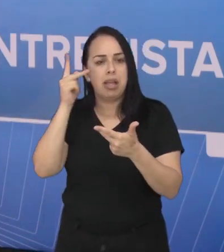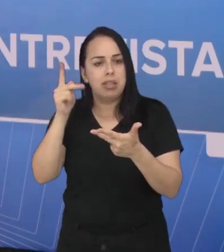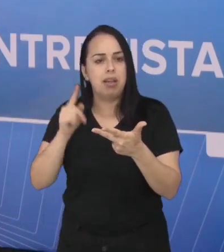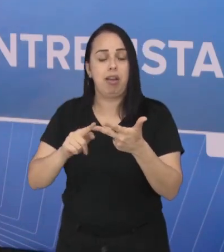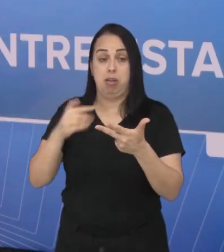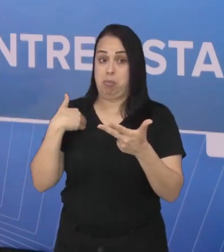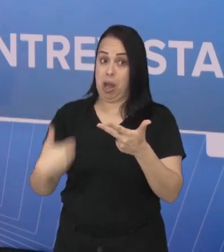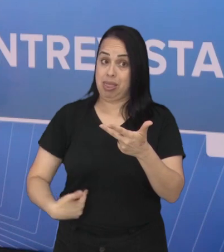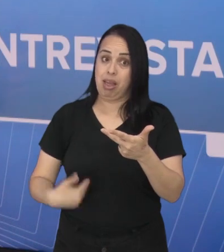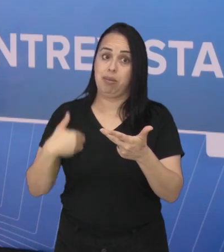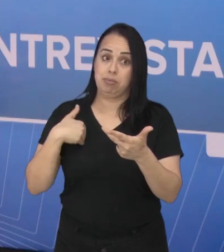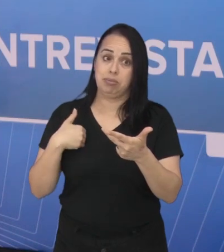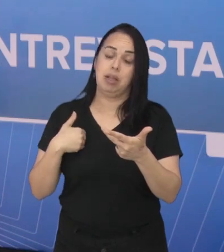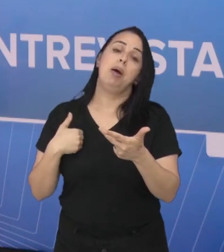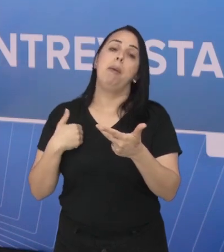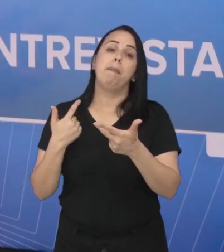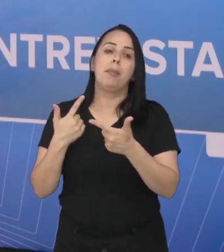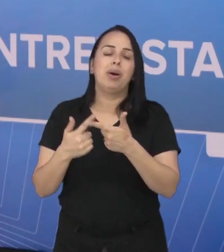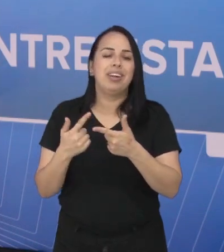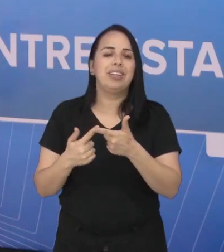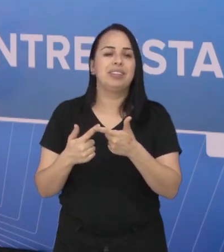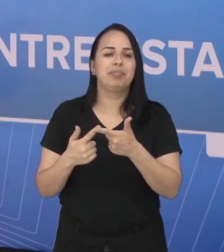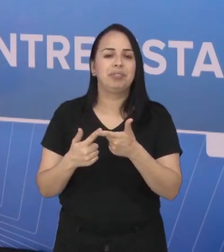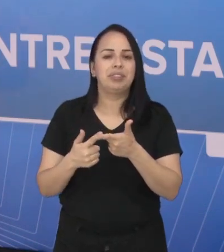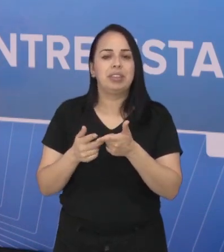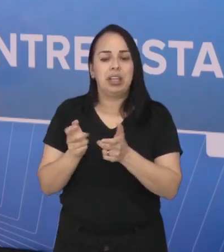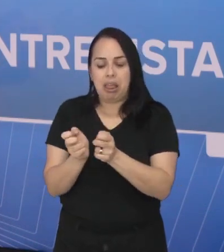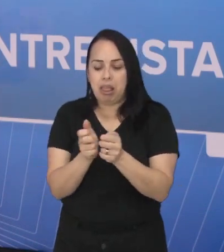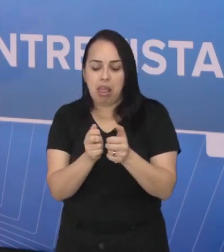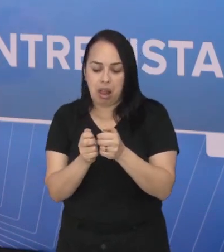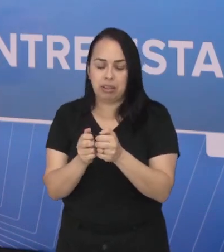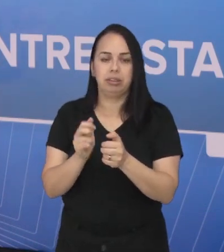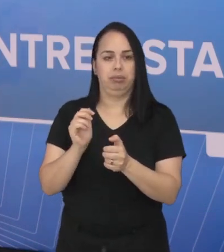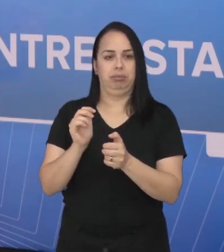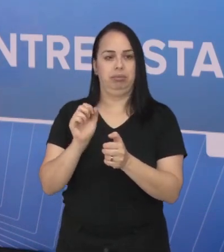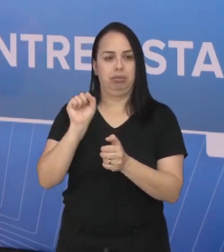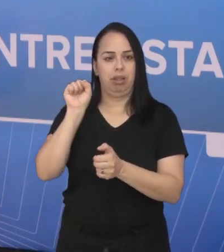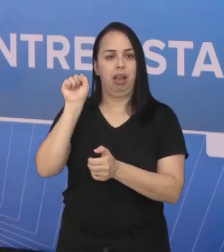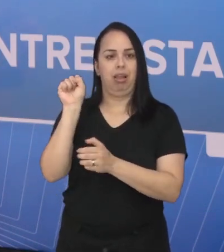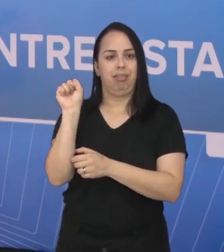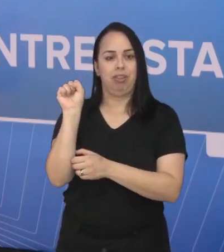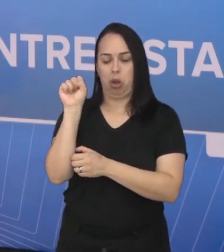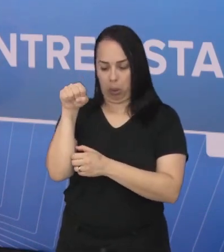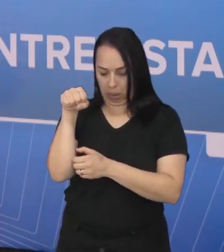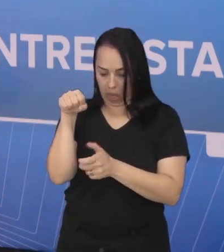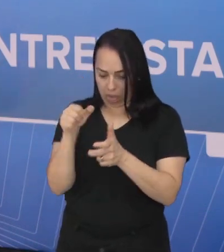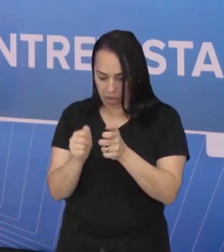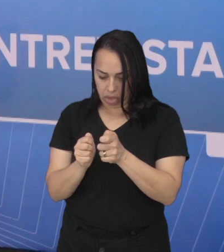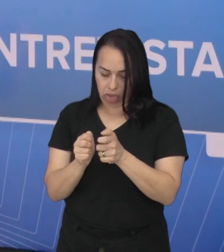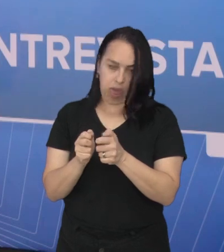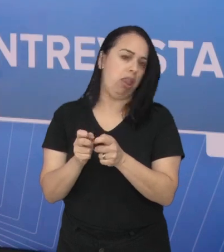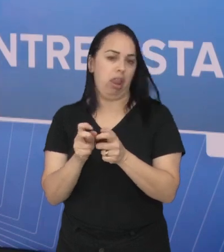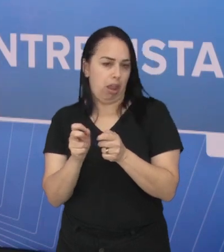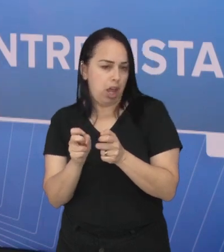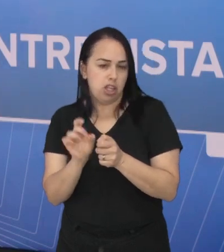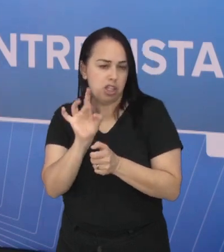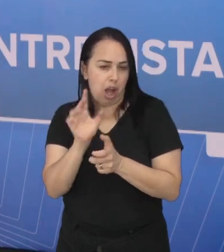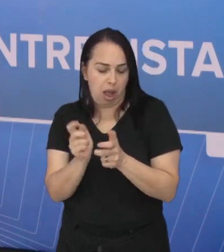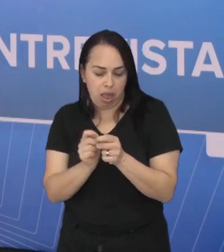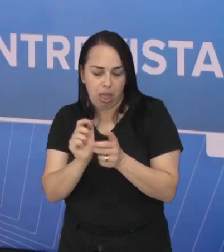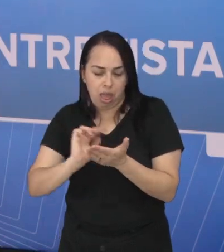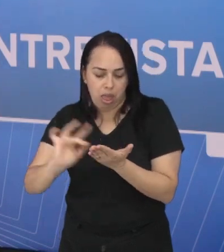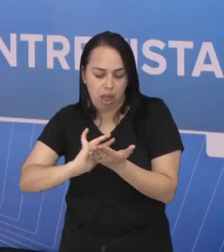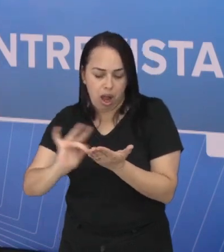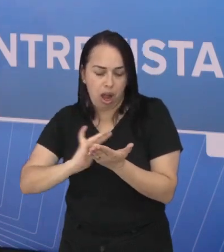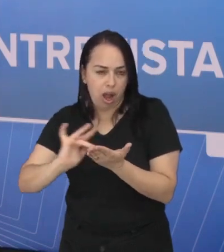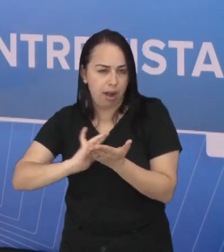problemas psiquiátricos, problemas físicos, porque a partir do momento em que fica com o pescoço, com a cabeça abaixada, fica com o dedinho